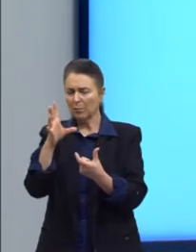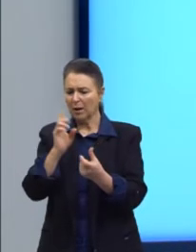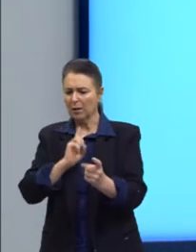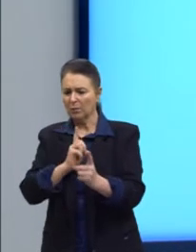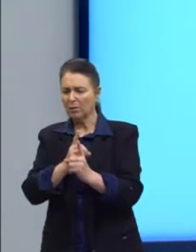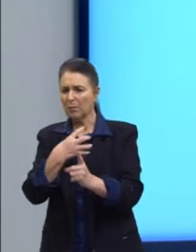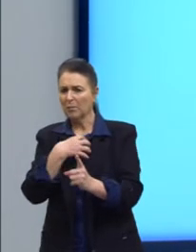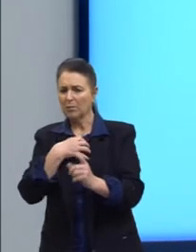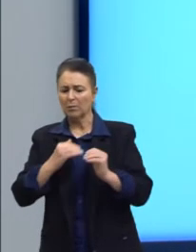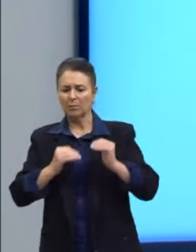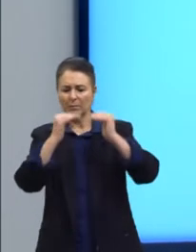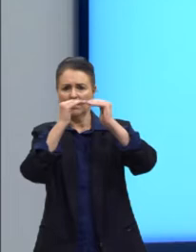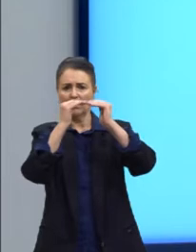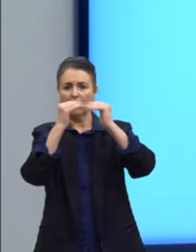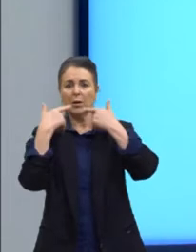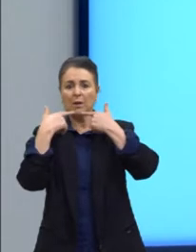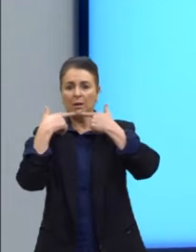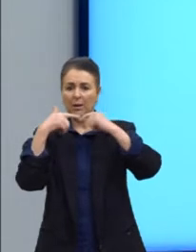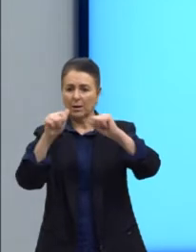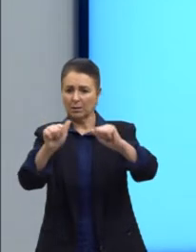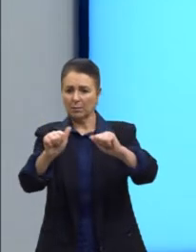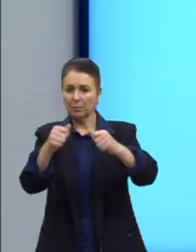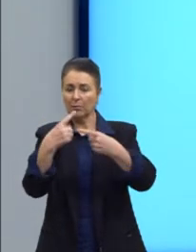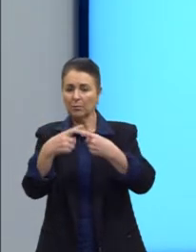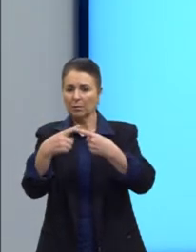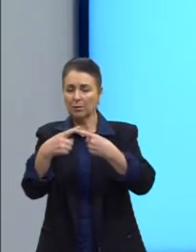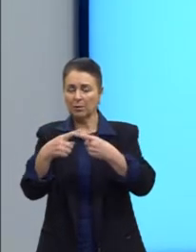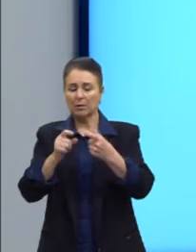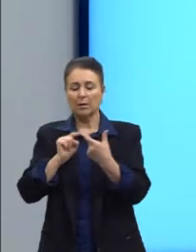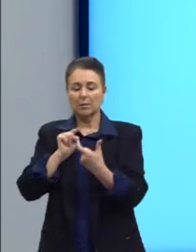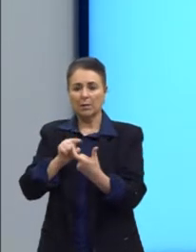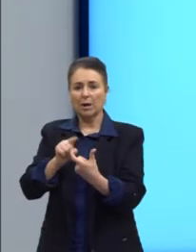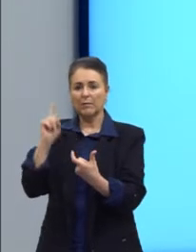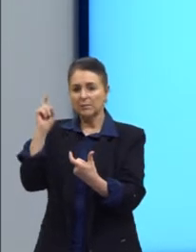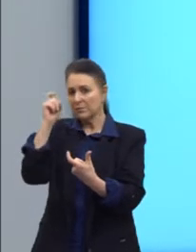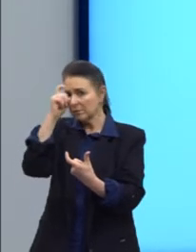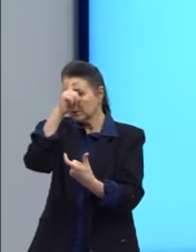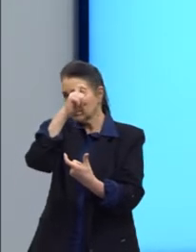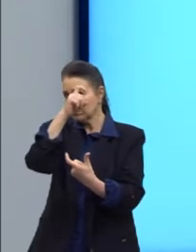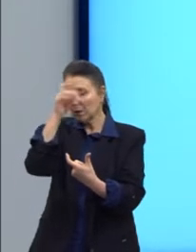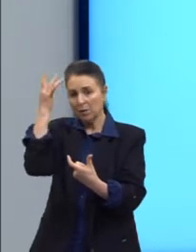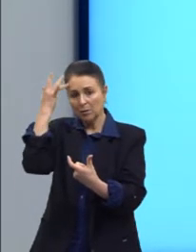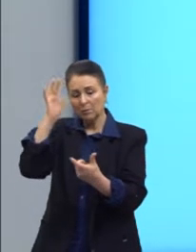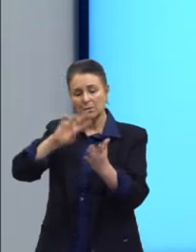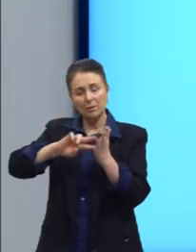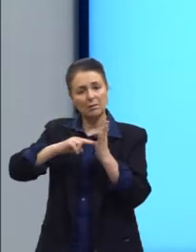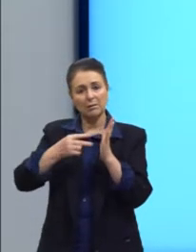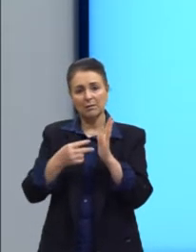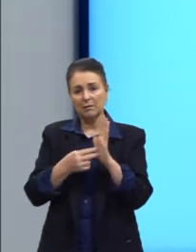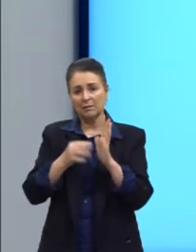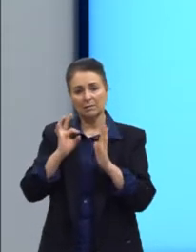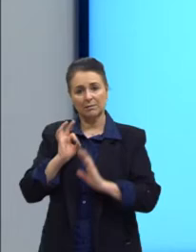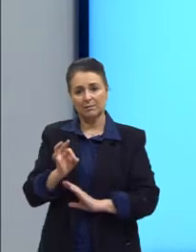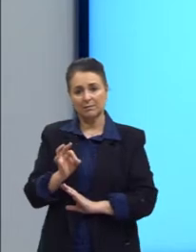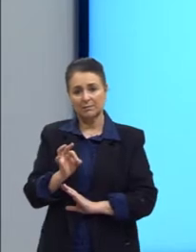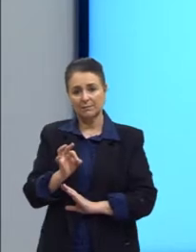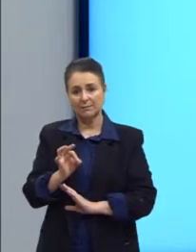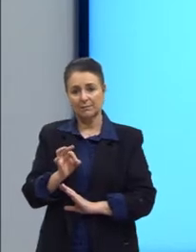padrão da língua. Por quê? Porque as palavras difíceis são aquelas que eu não sei o significado exato.